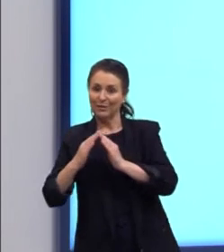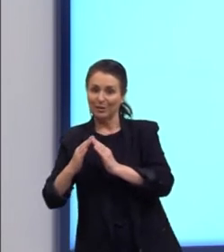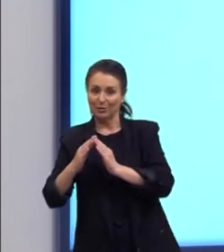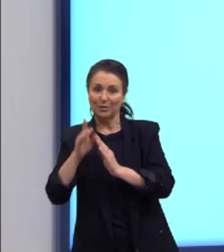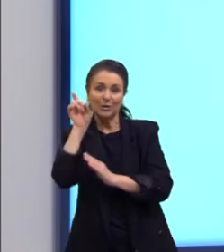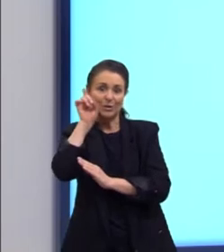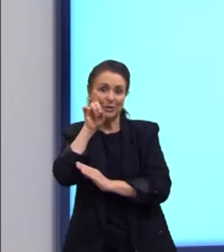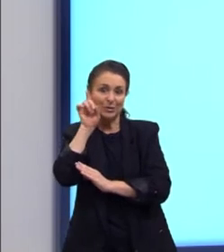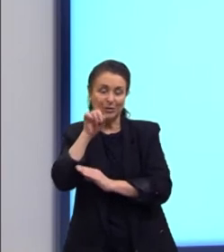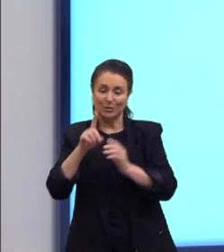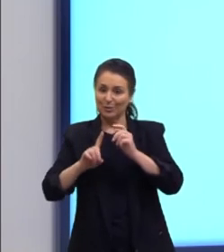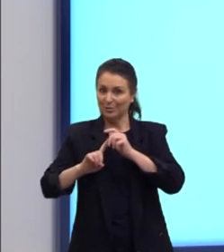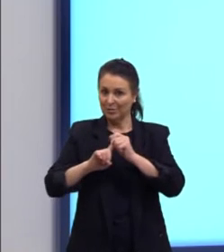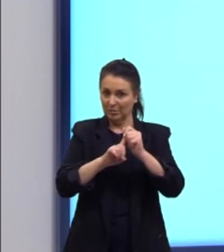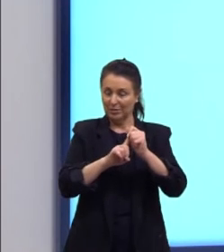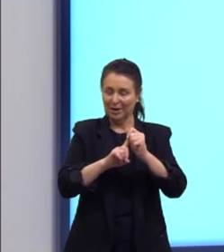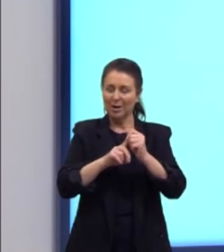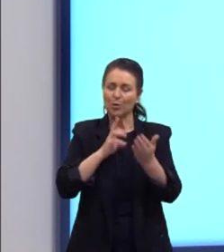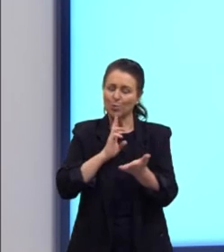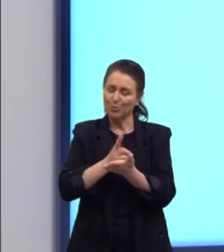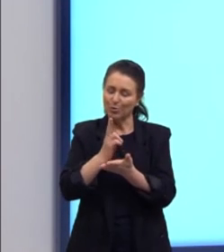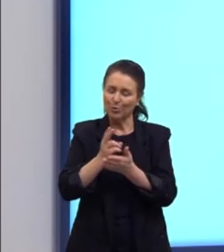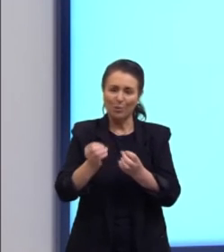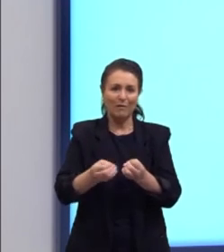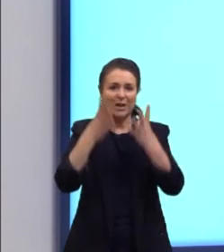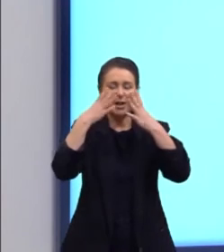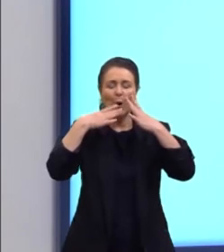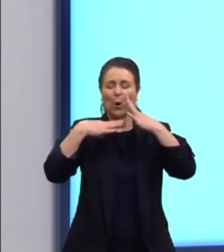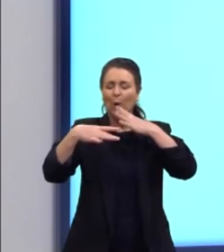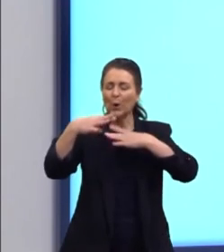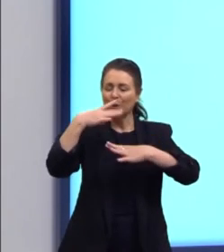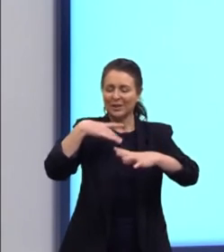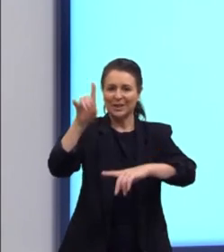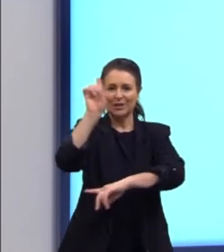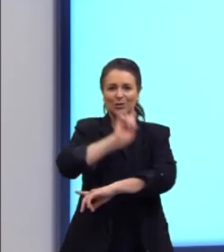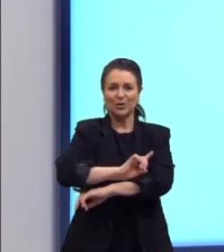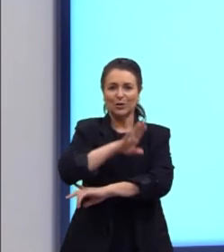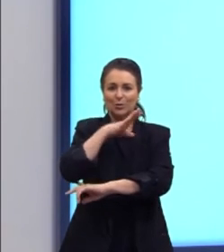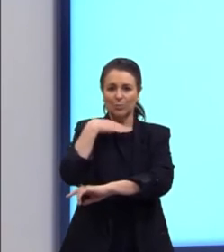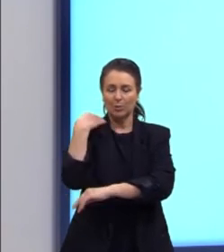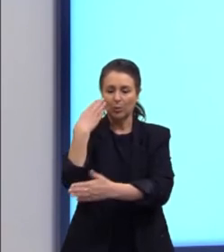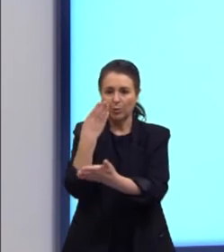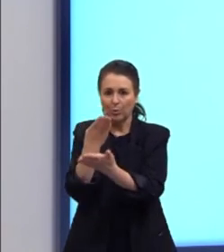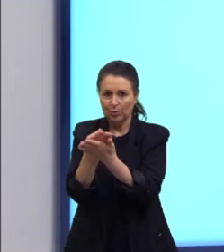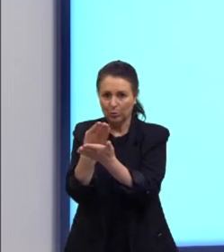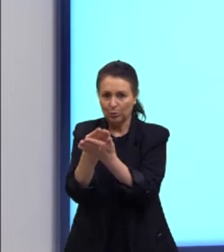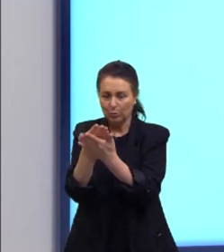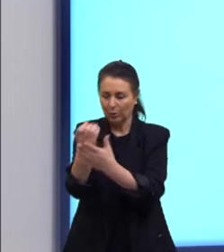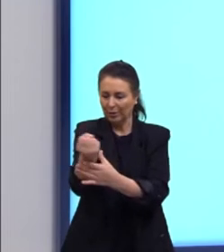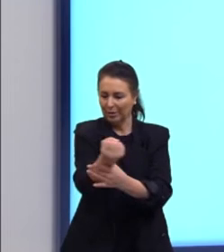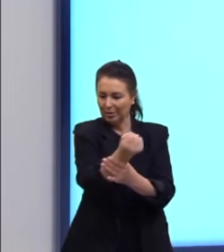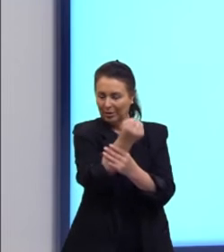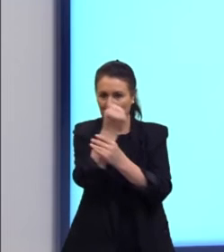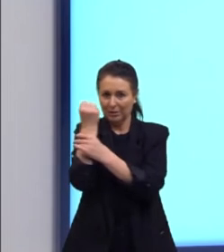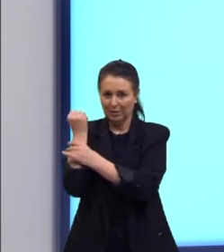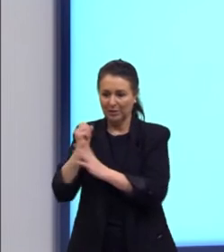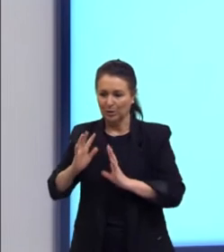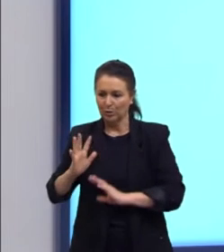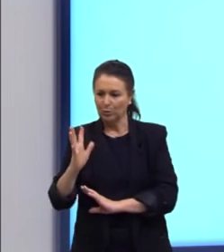mais coloridas do seu calendário, o Dia dos Mortos. O estudo da Procuradoria da Defesa do Consumidor,